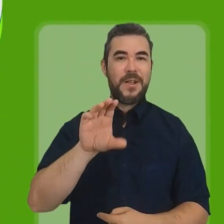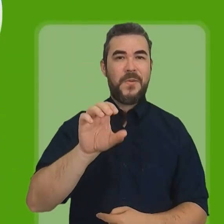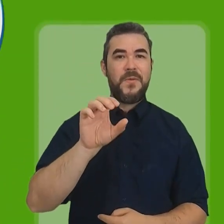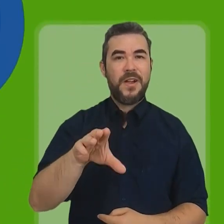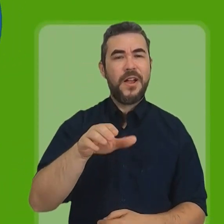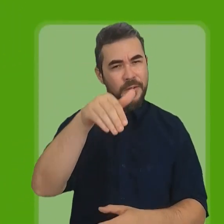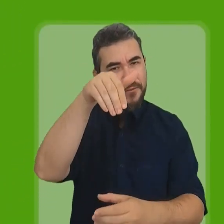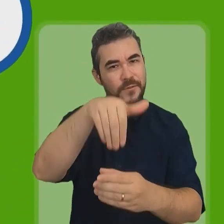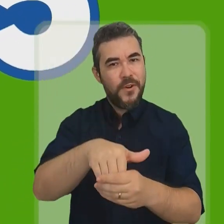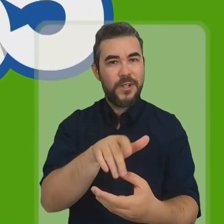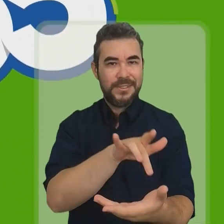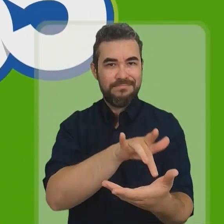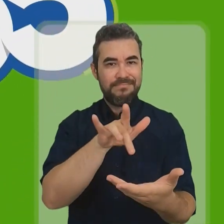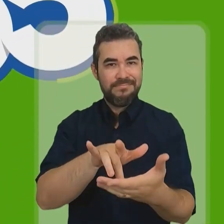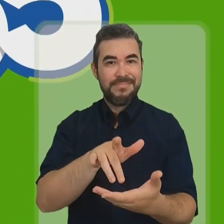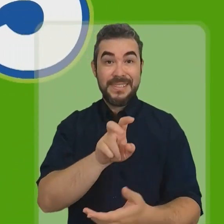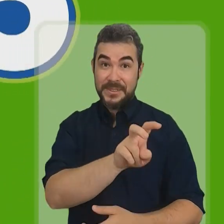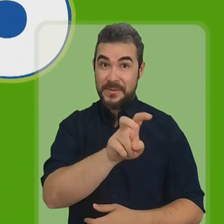neles!